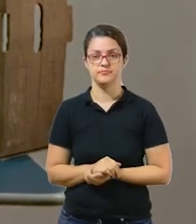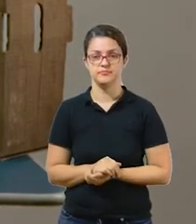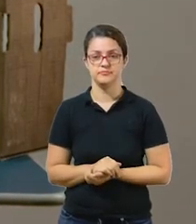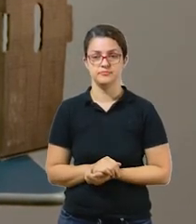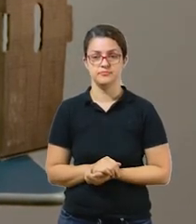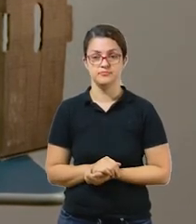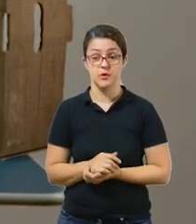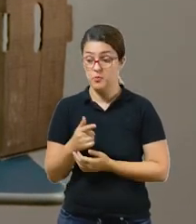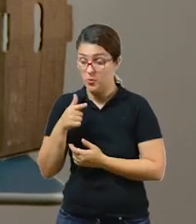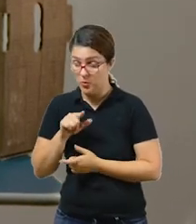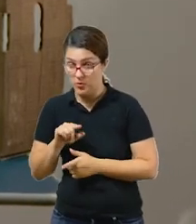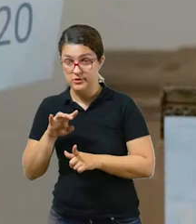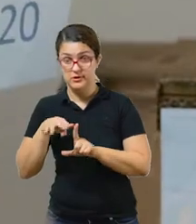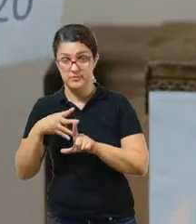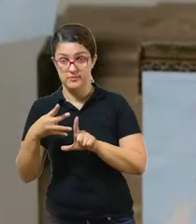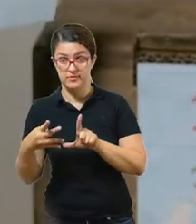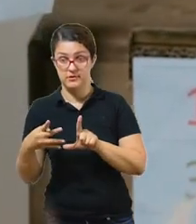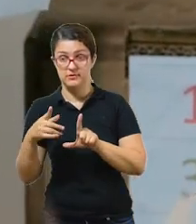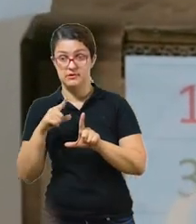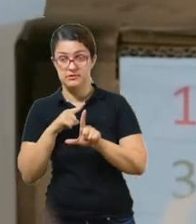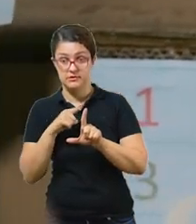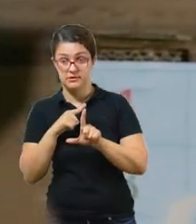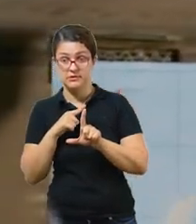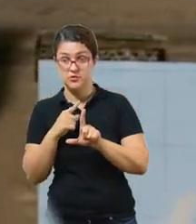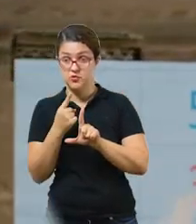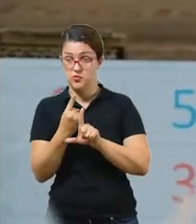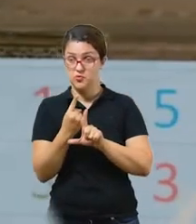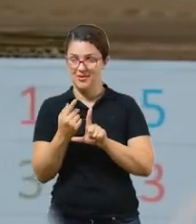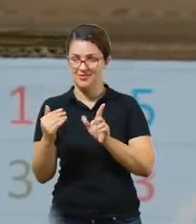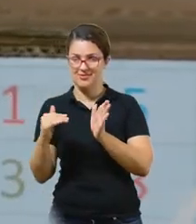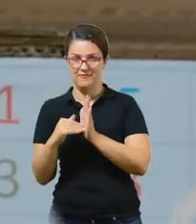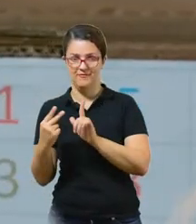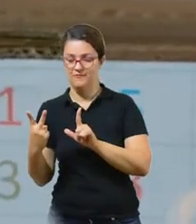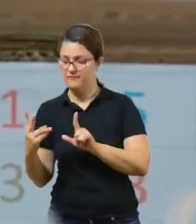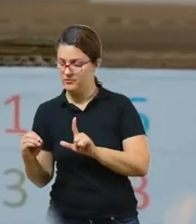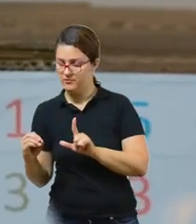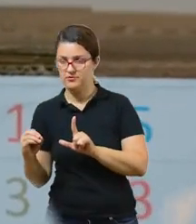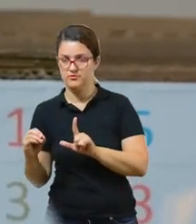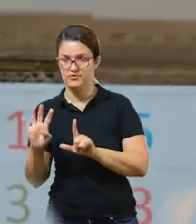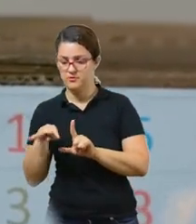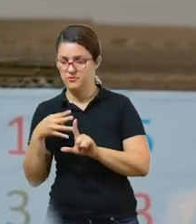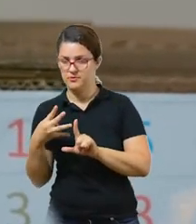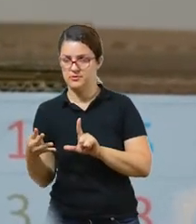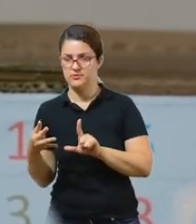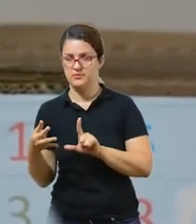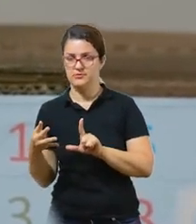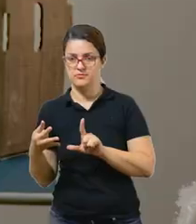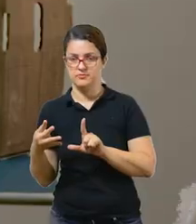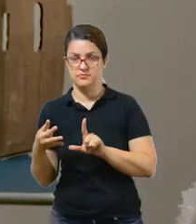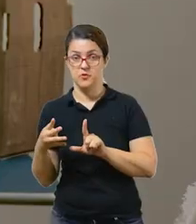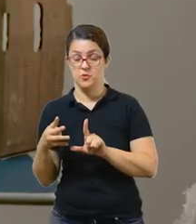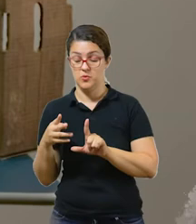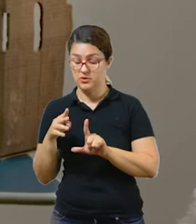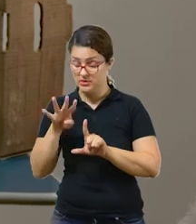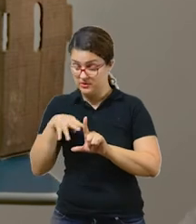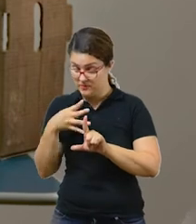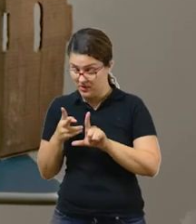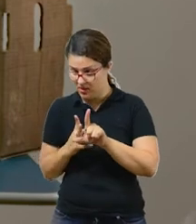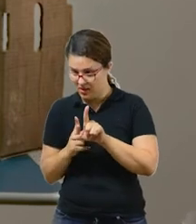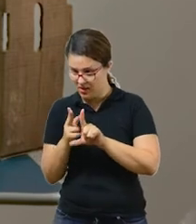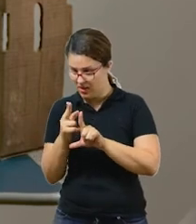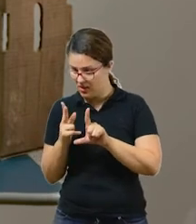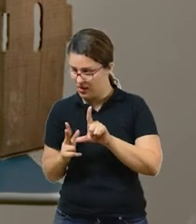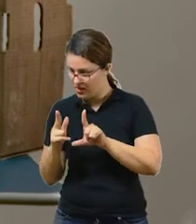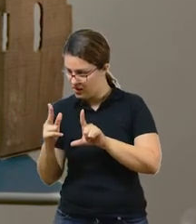Uma outra tabelinha com os números de um a vinte, tá? Essa você vai recortar,